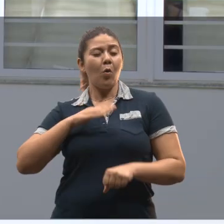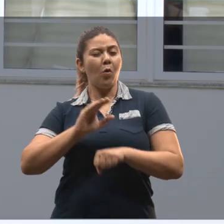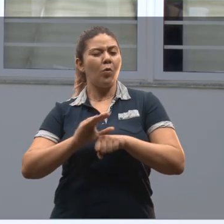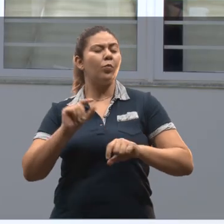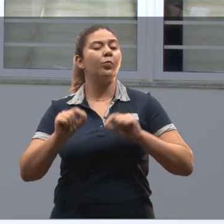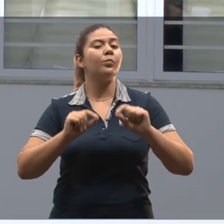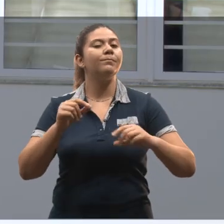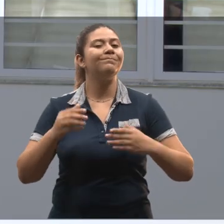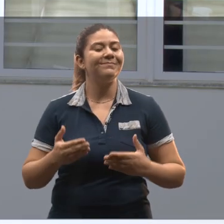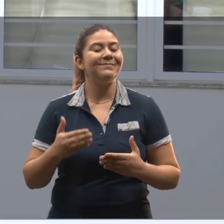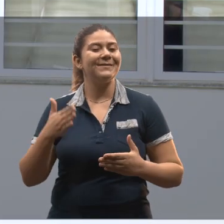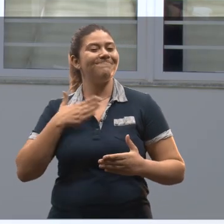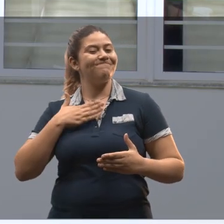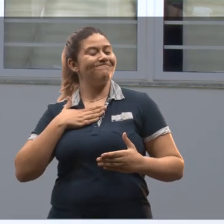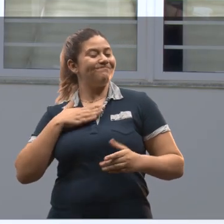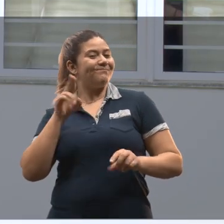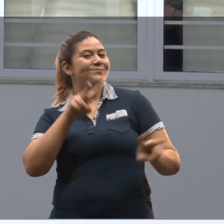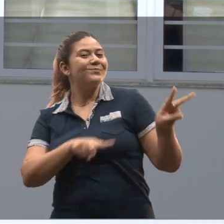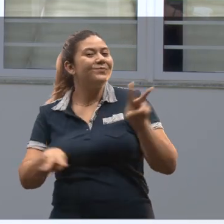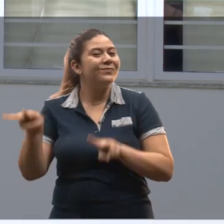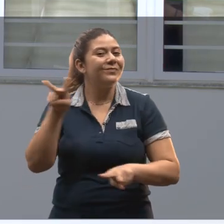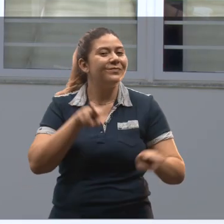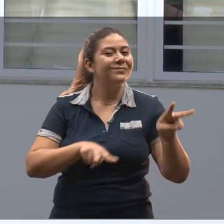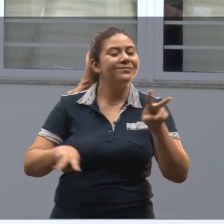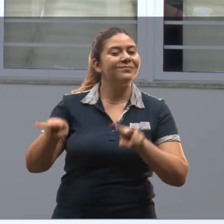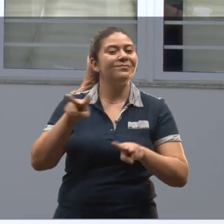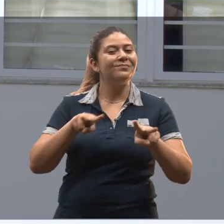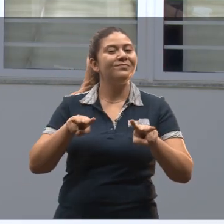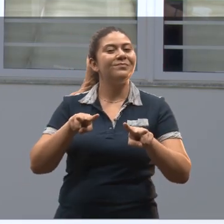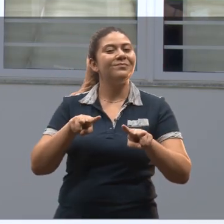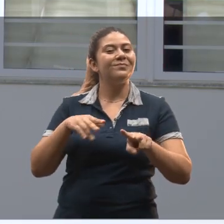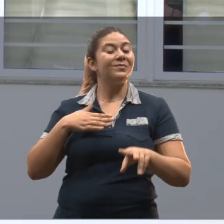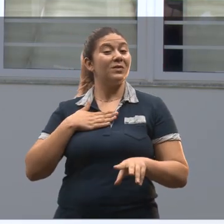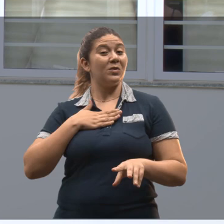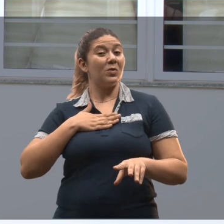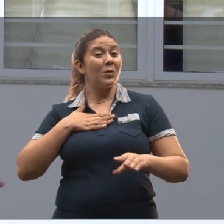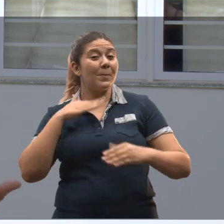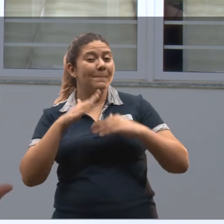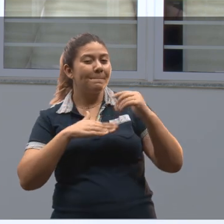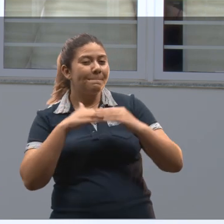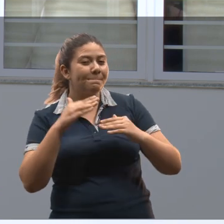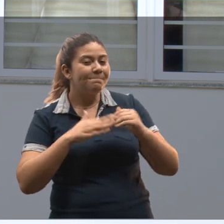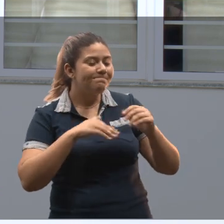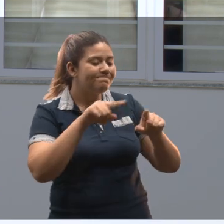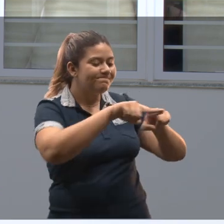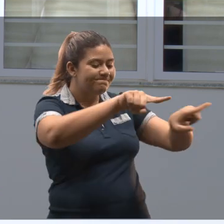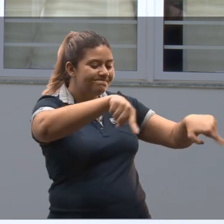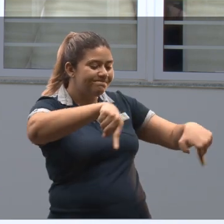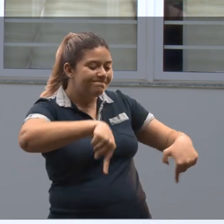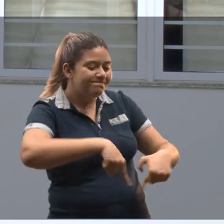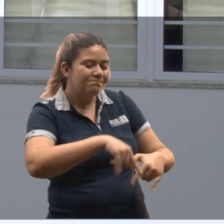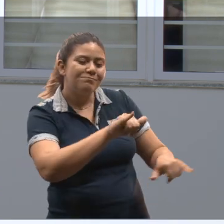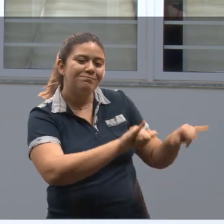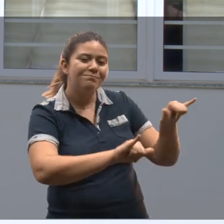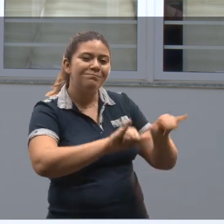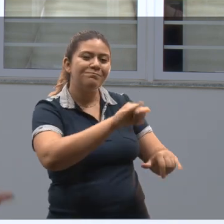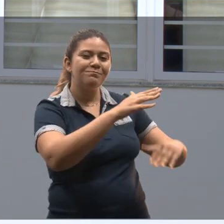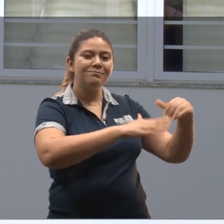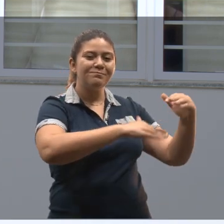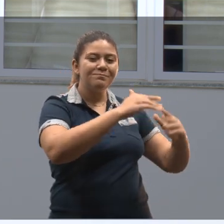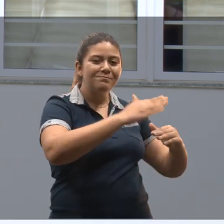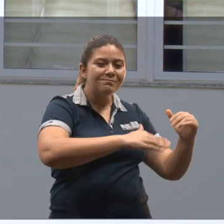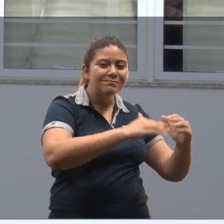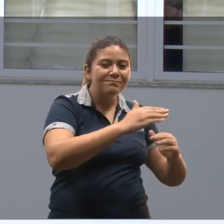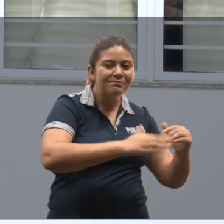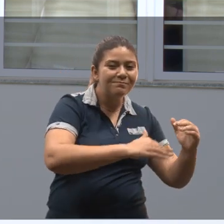O que eu mais gosto no curso, eu sou uma pessoa muito visual, que gosta de pôr a mão na massa, então, quando se trata de aulas em